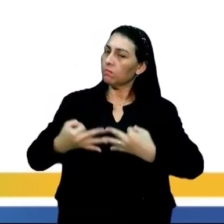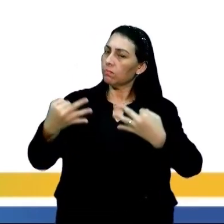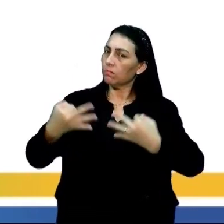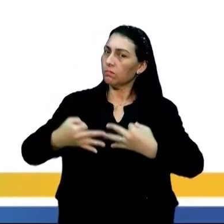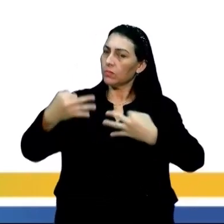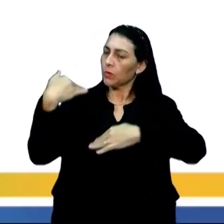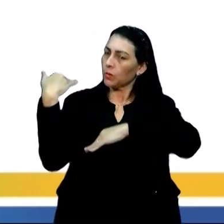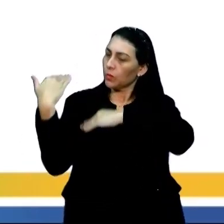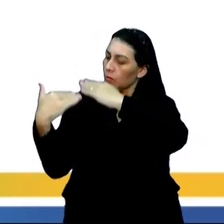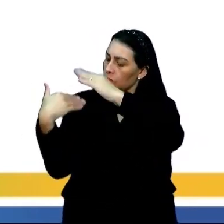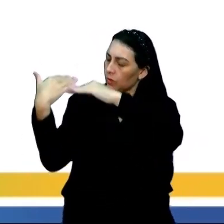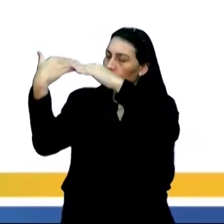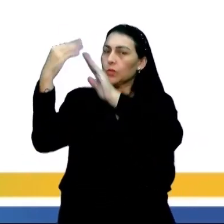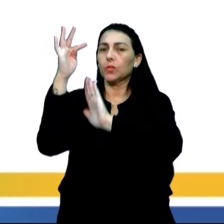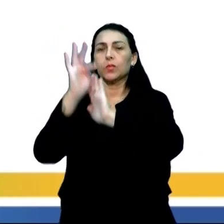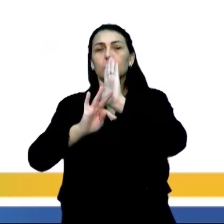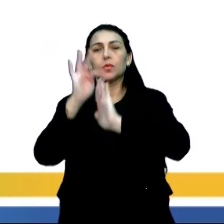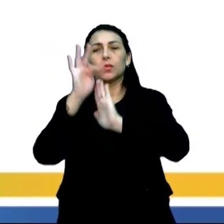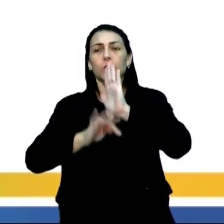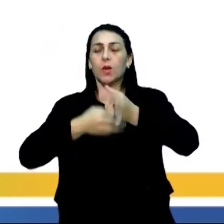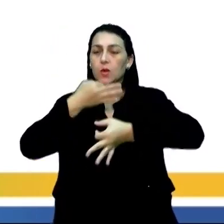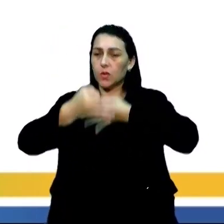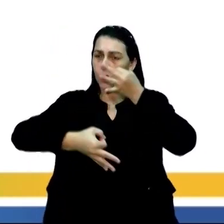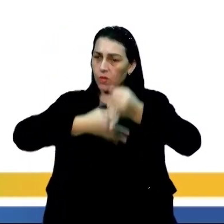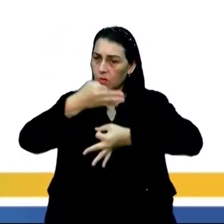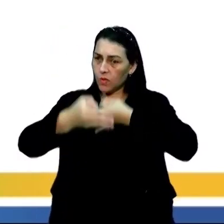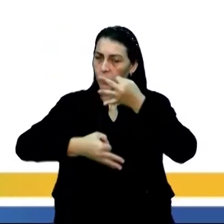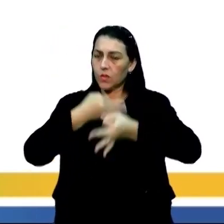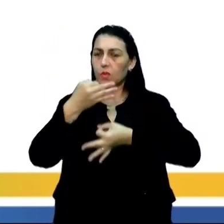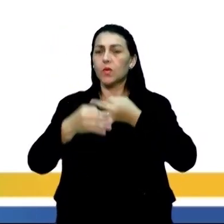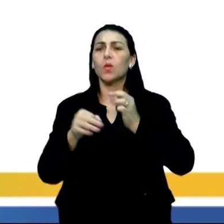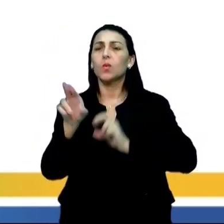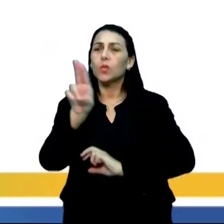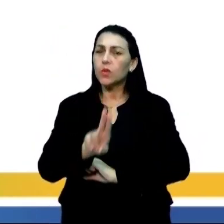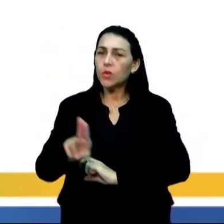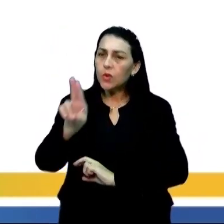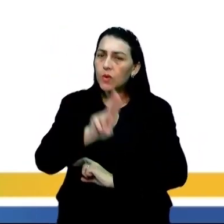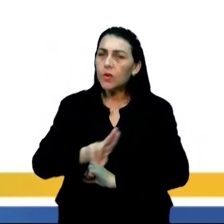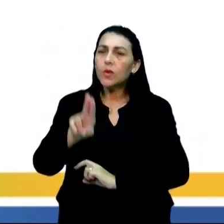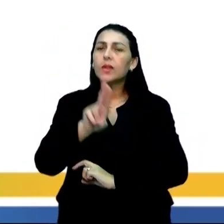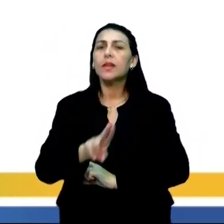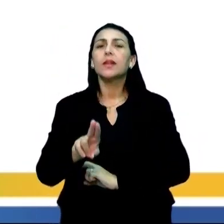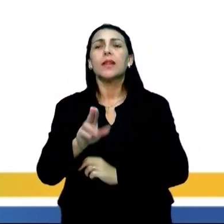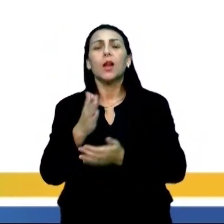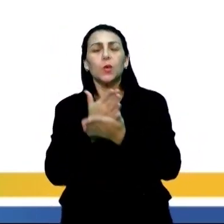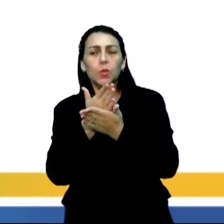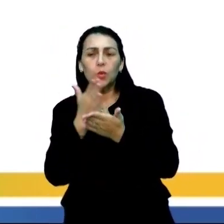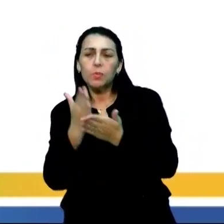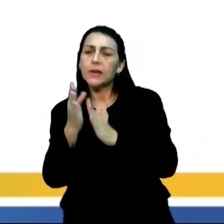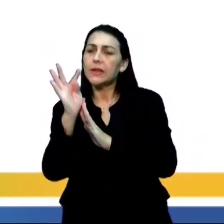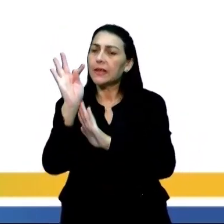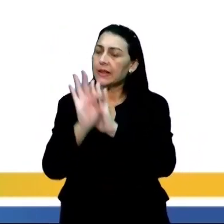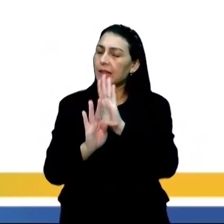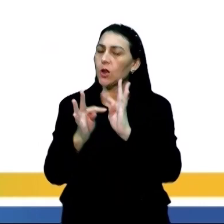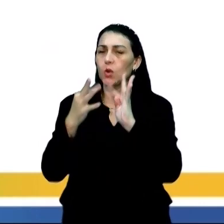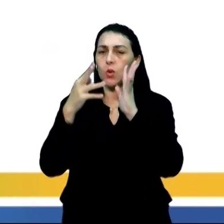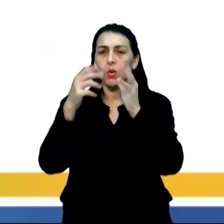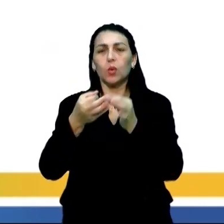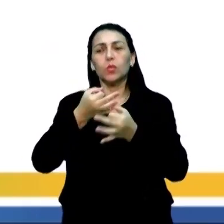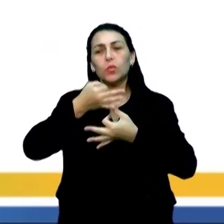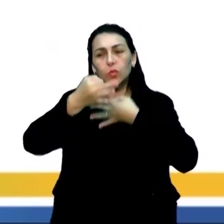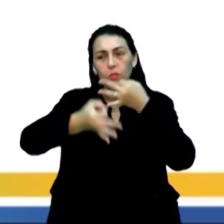desenvolver um texto dissertativo argumentativo. Utilizar uma problemática no início do texto. Todos os seus